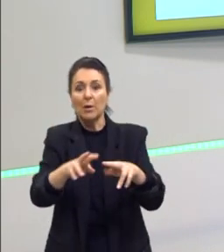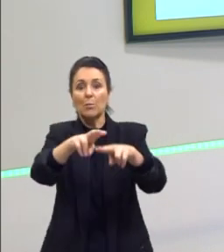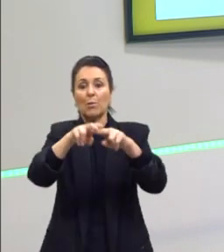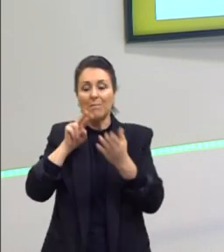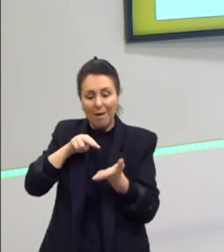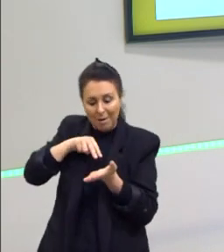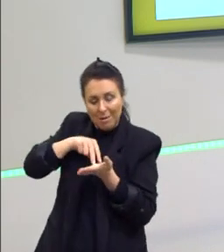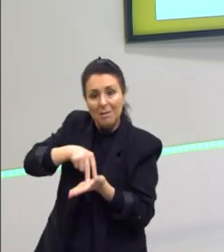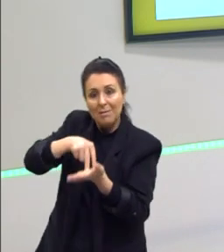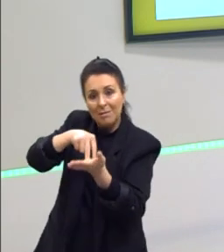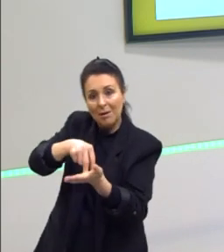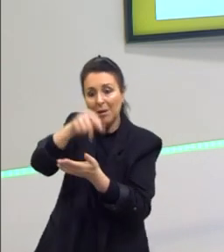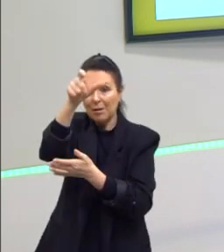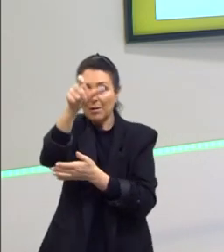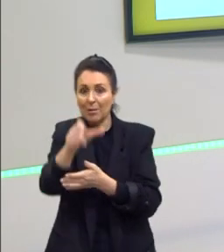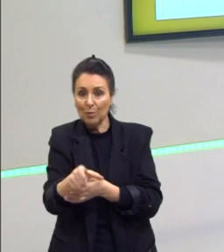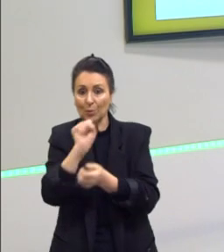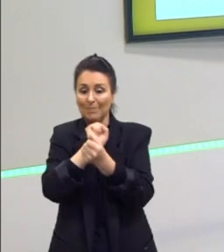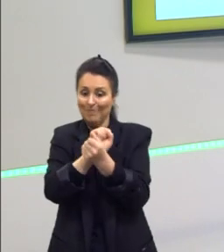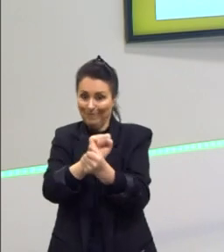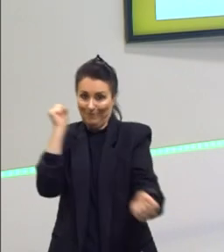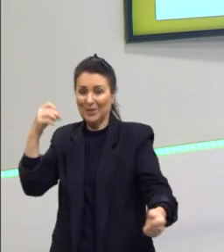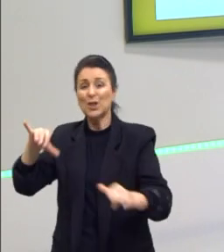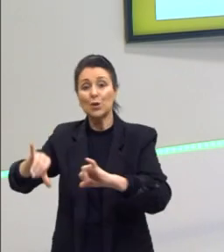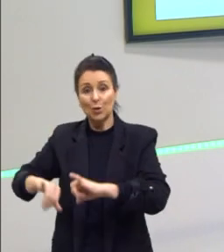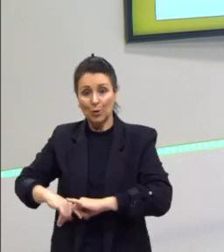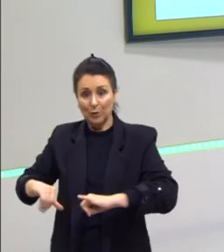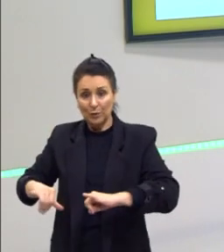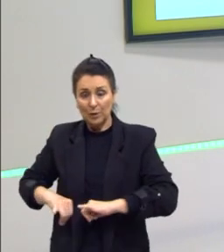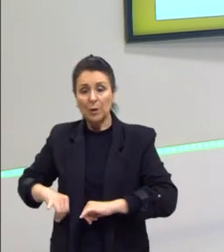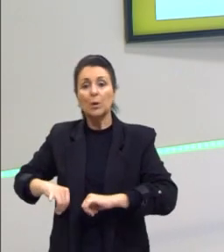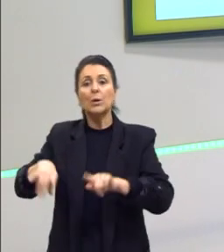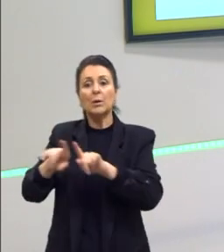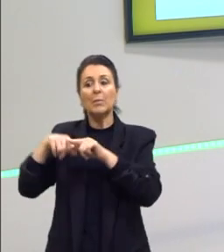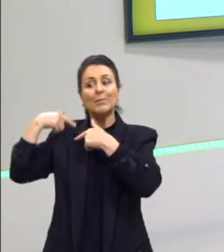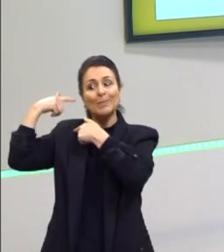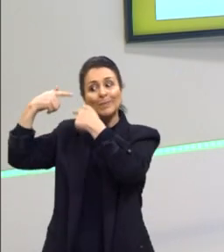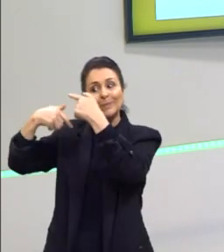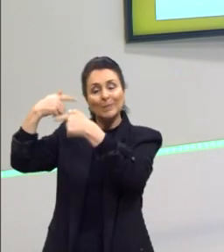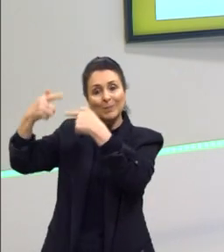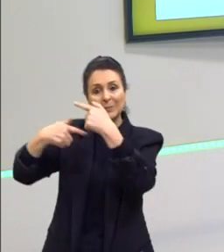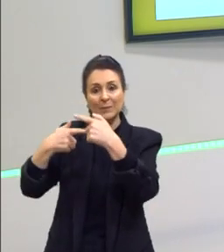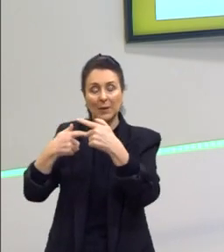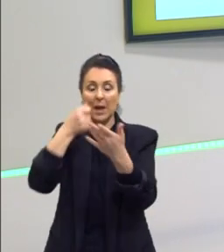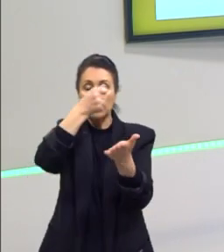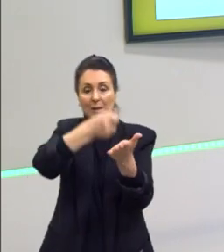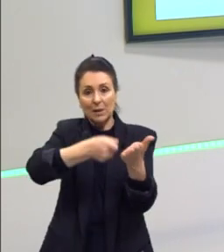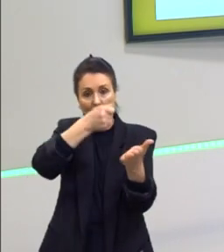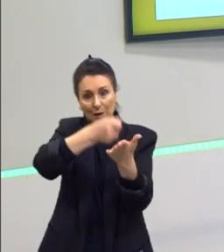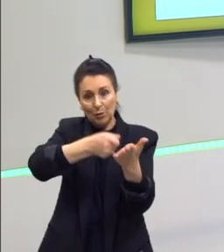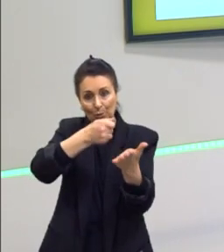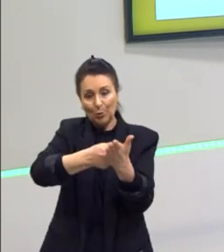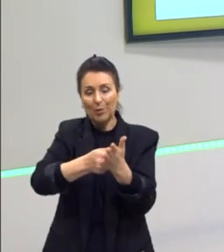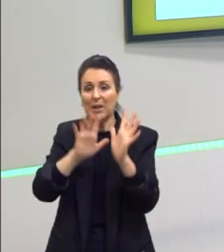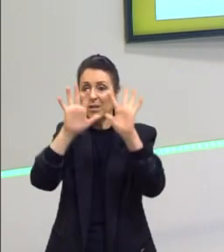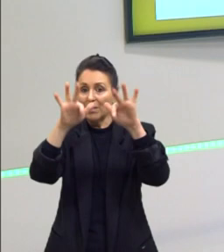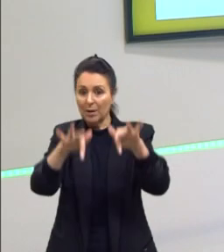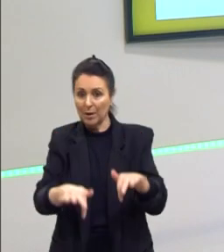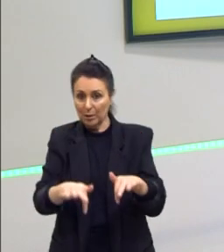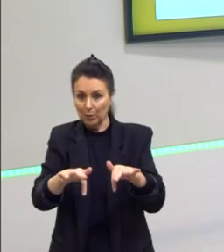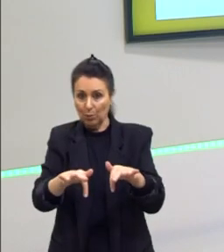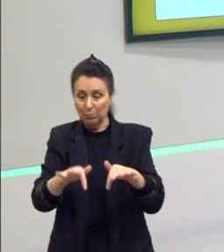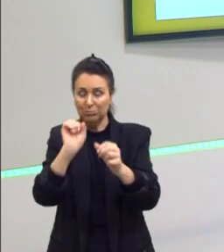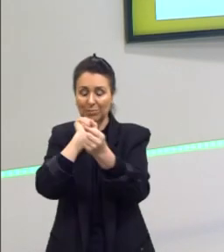feita exatamente pelas pessoas escravizadas e os seus descendentes. Essa luta que realmente terminou com a